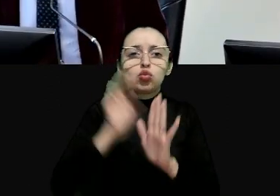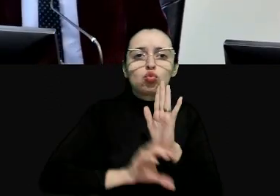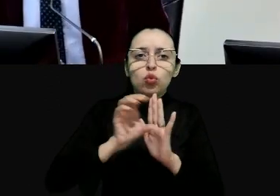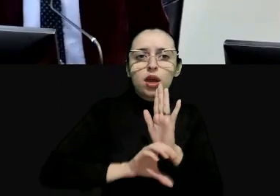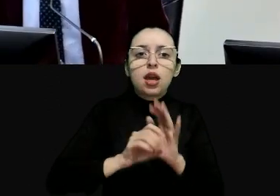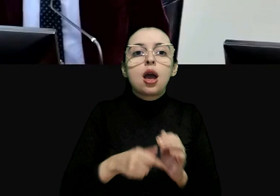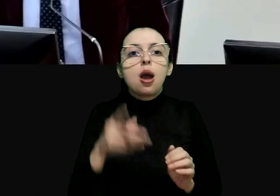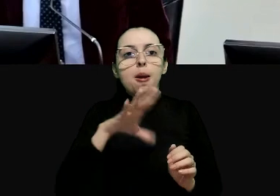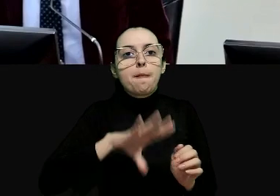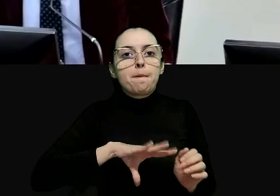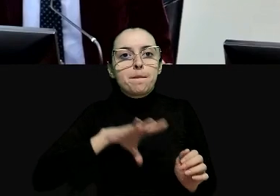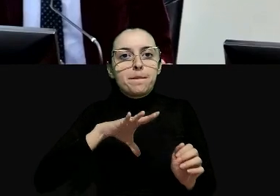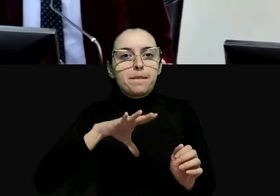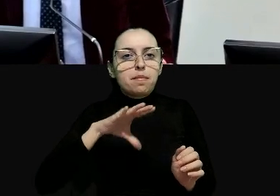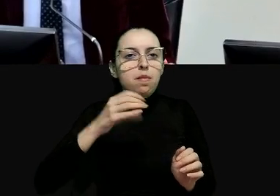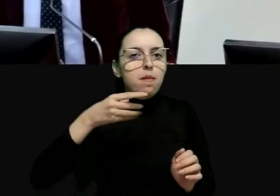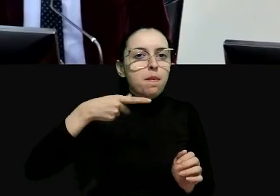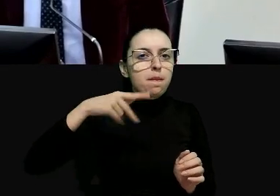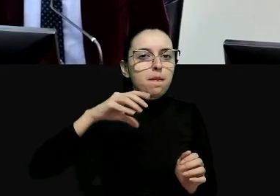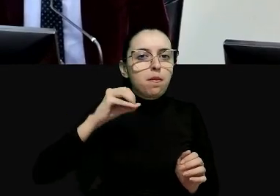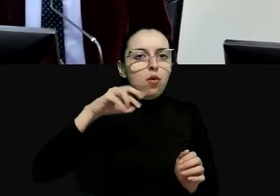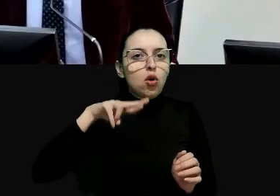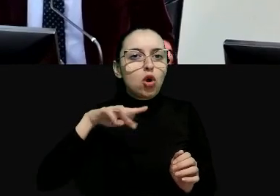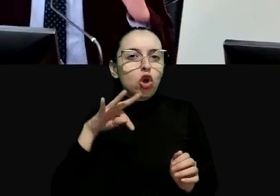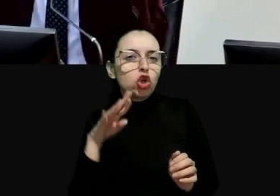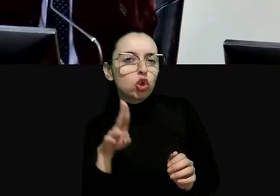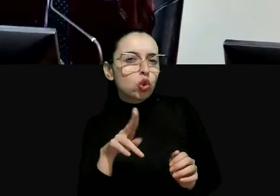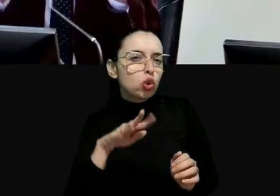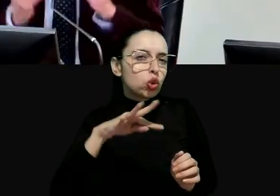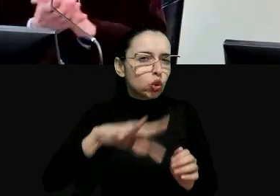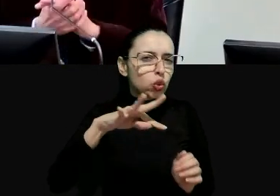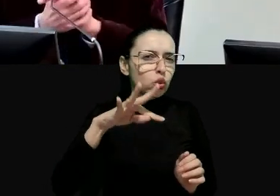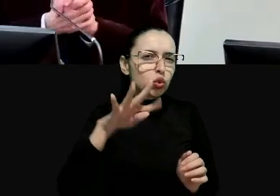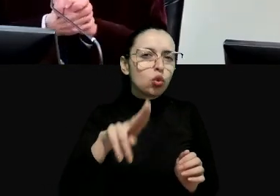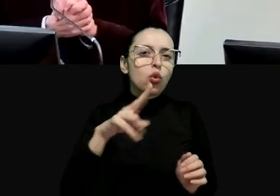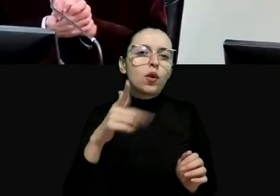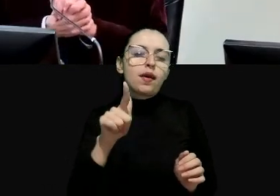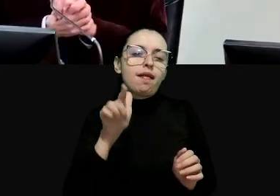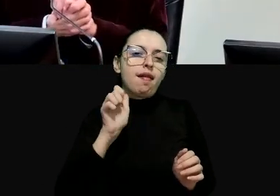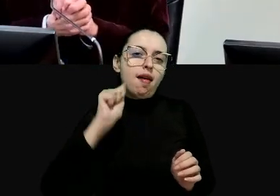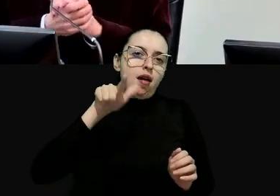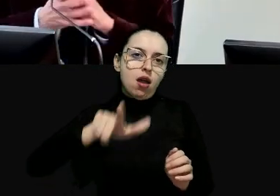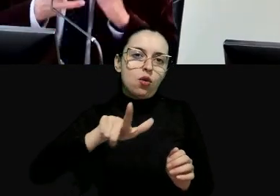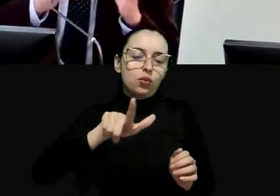constituição de Portugal de 1976 e que tipo de constituição é